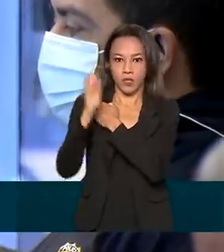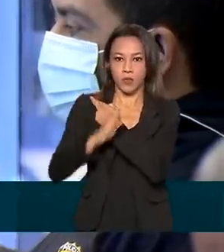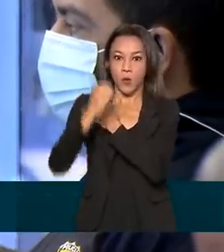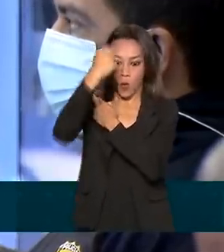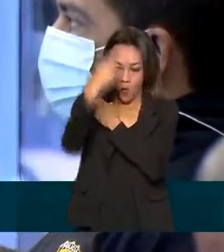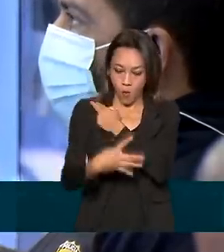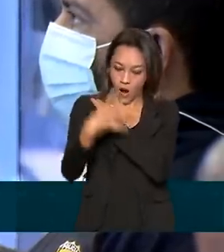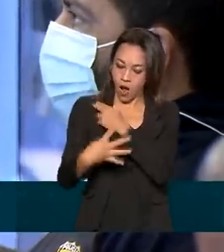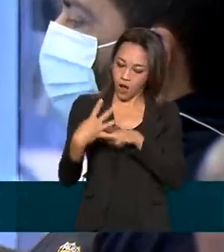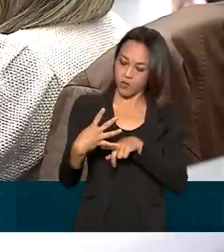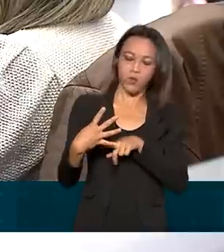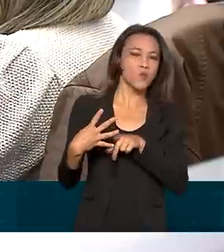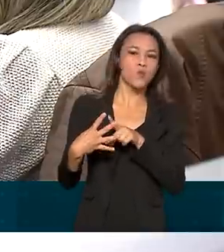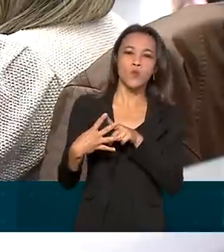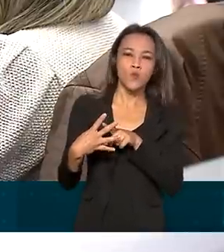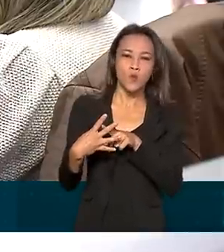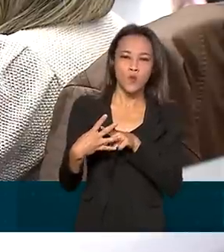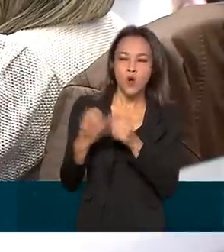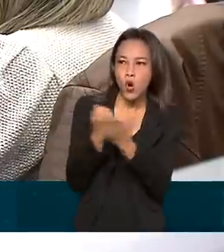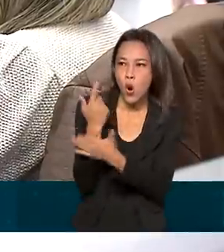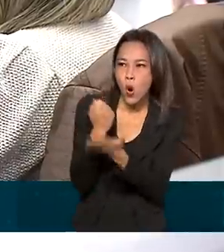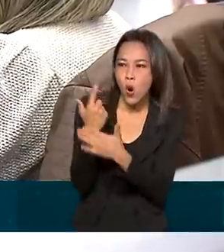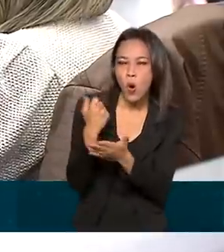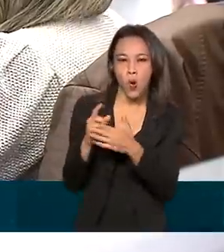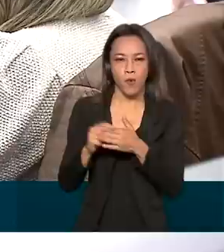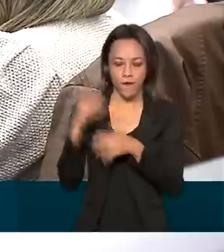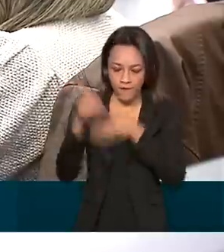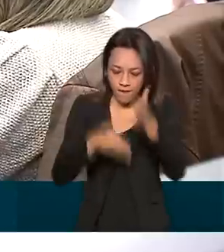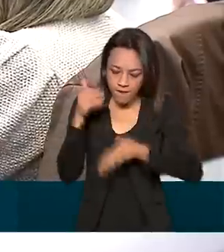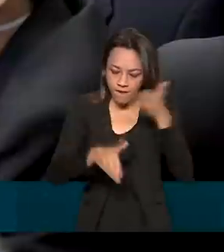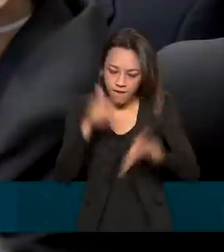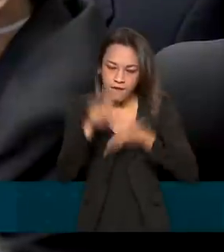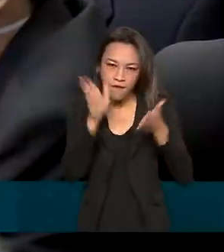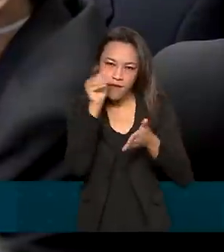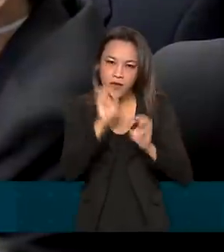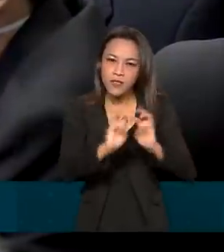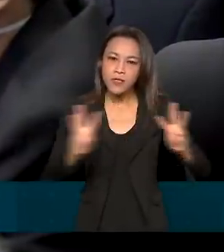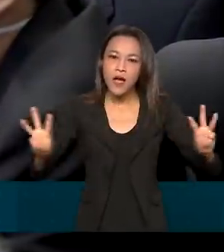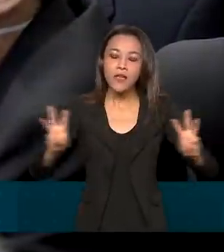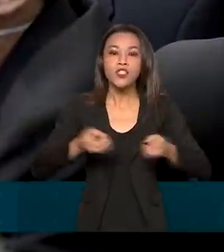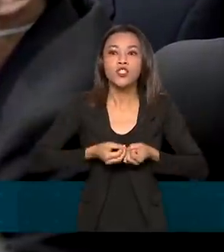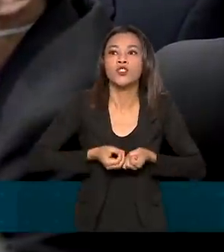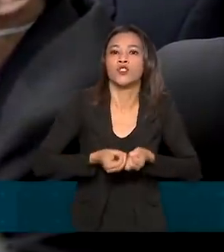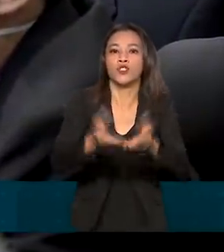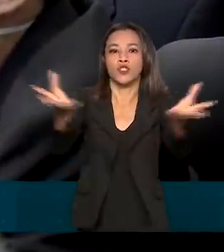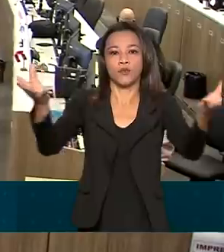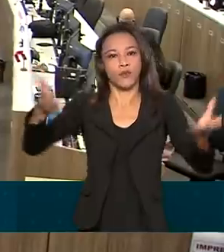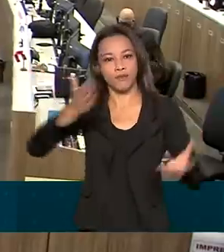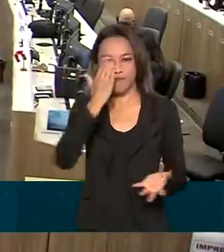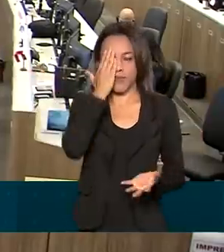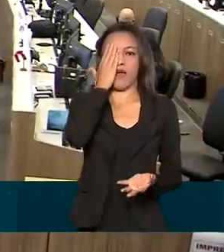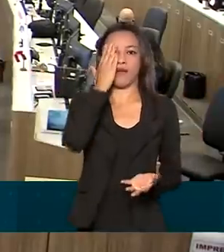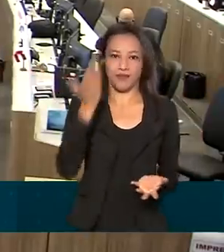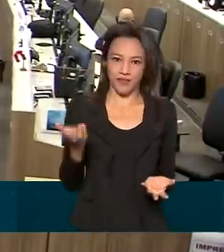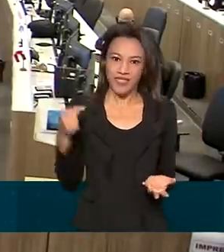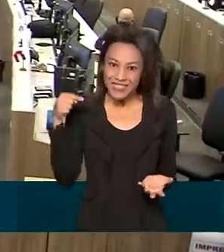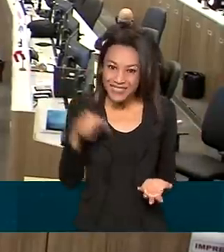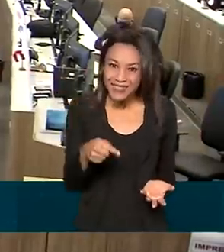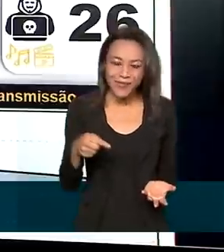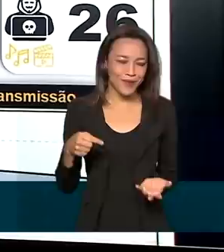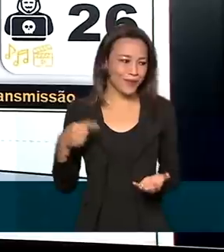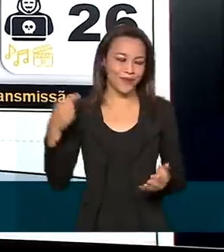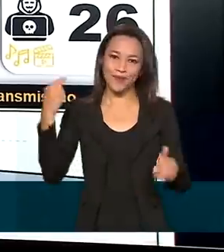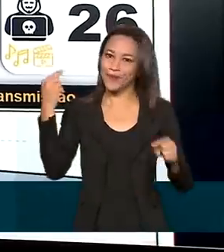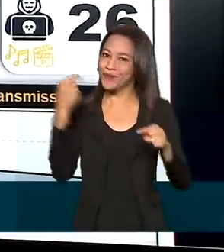o quarto lugar em consumo e visitação de sites que distribuem conteúdos piratas. Uma violação aos